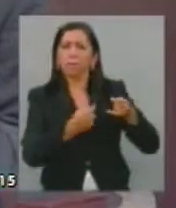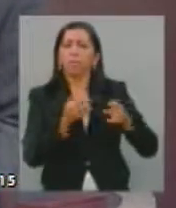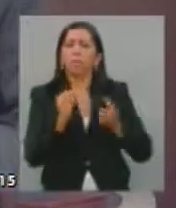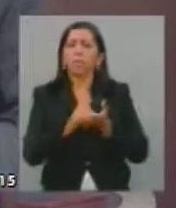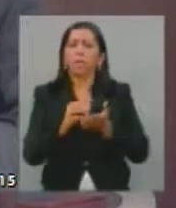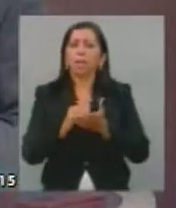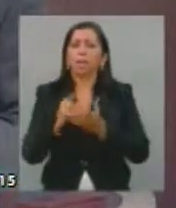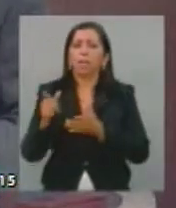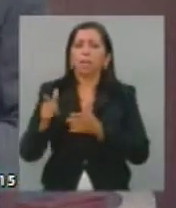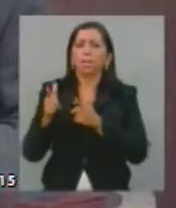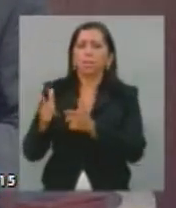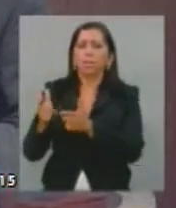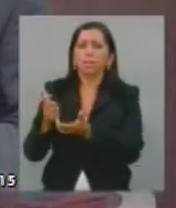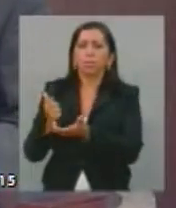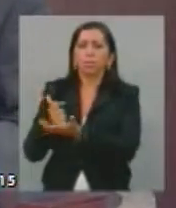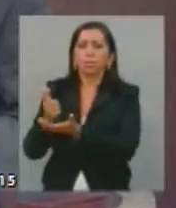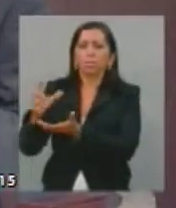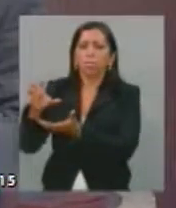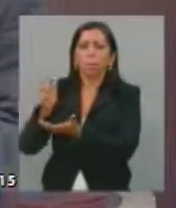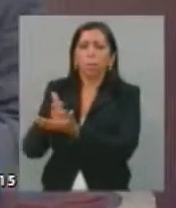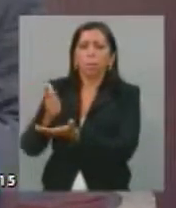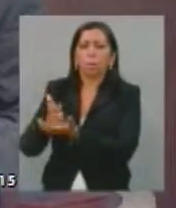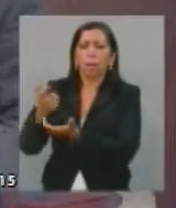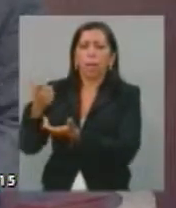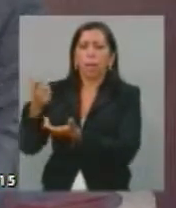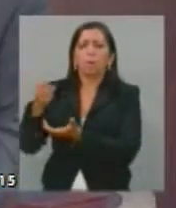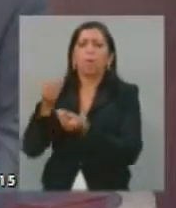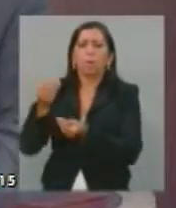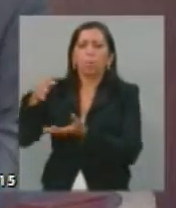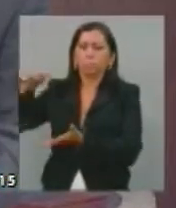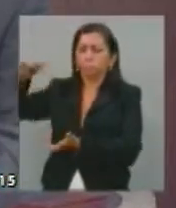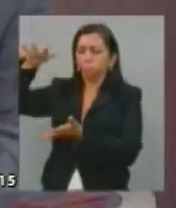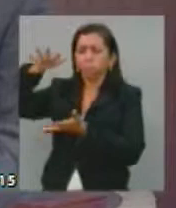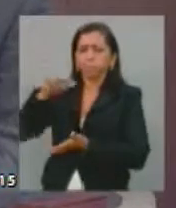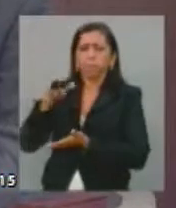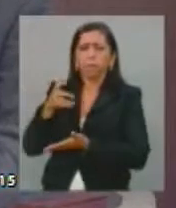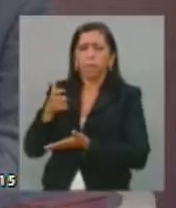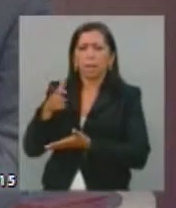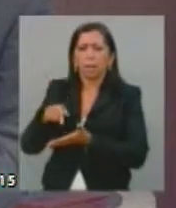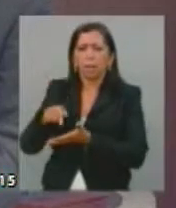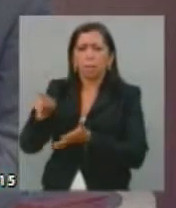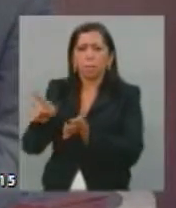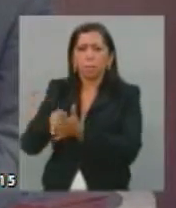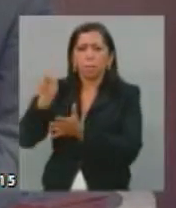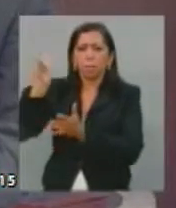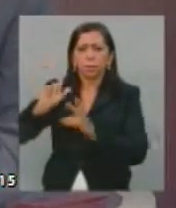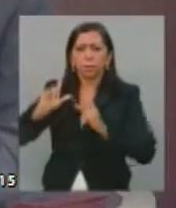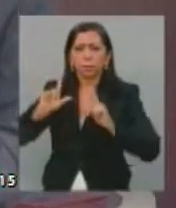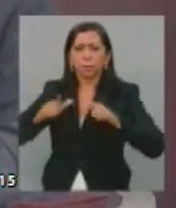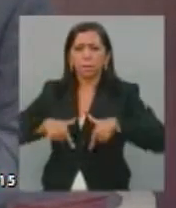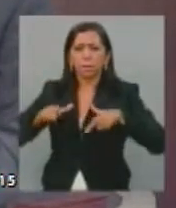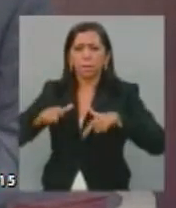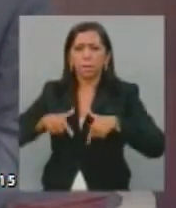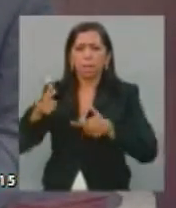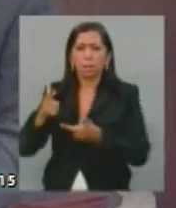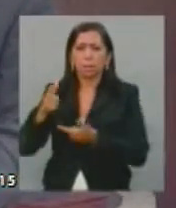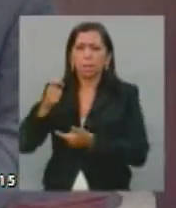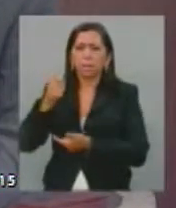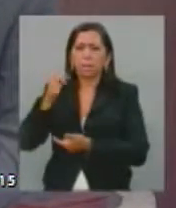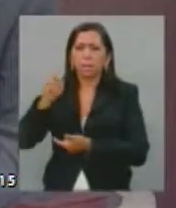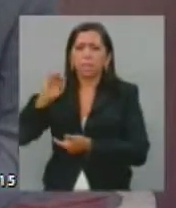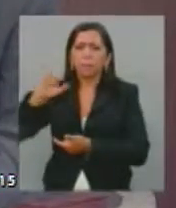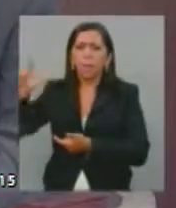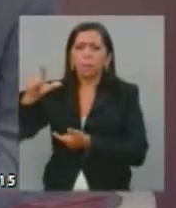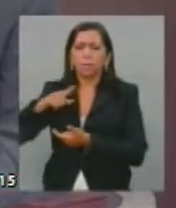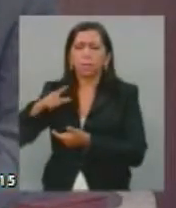palavra sobre o tráfico de armas. Como é que se despejam armas de fabricação israelense? Hoje, mais de 15 milhões de armas